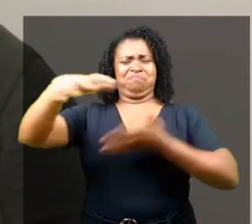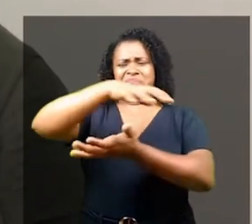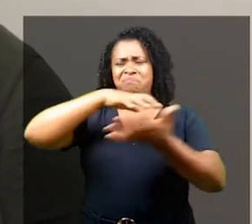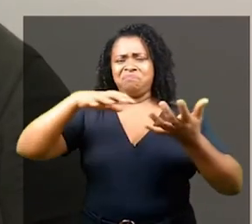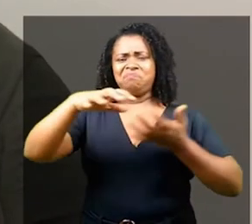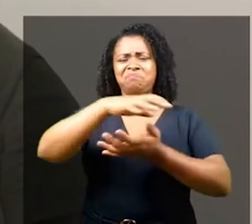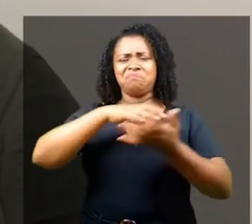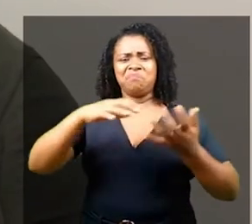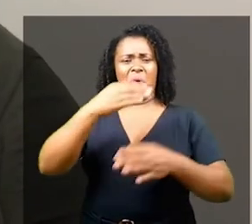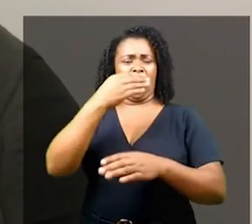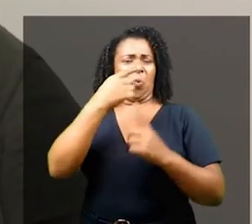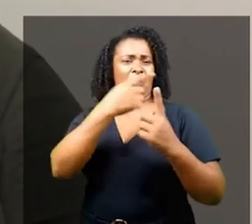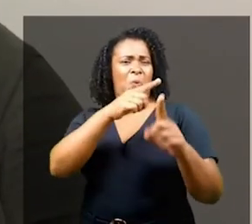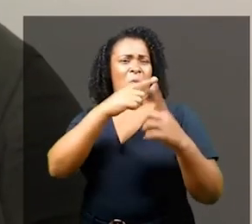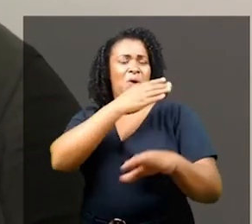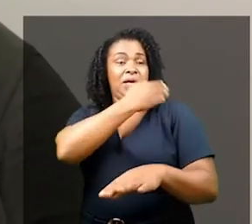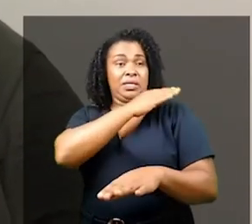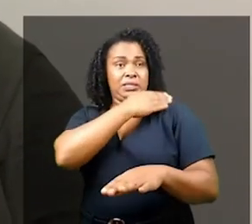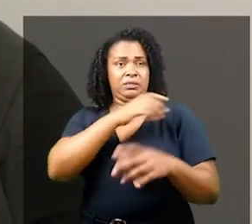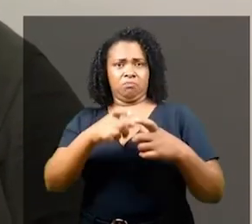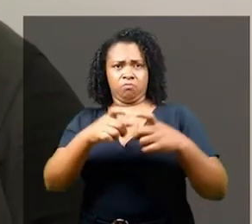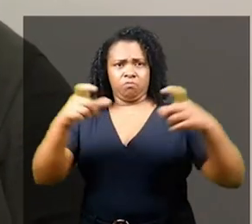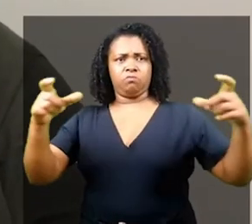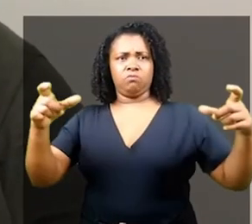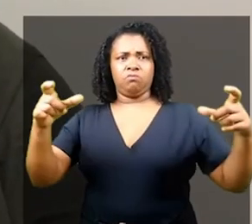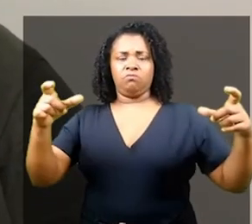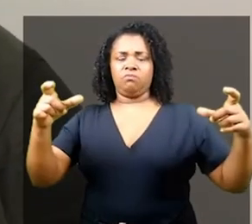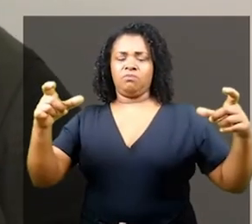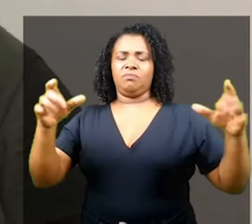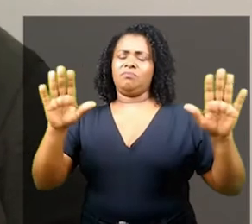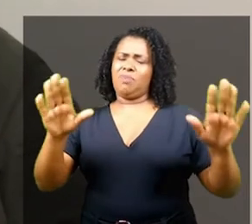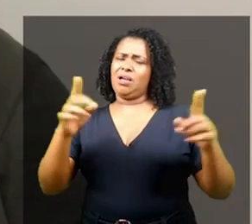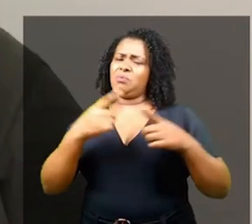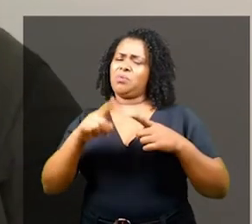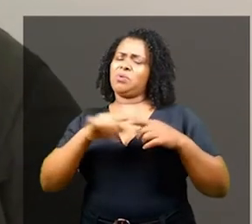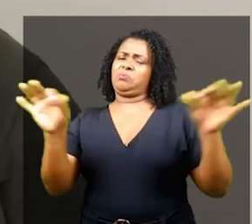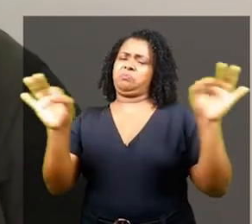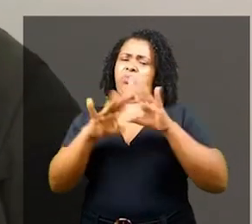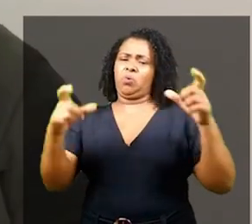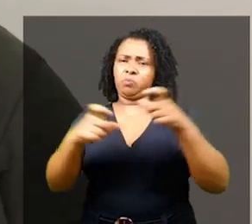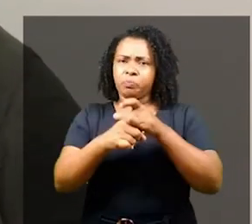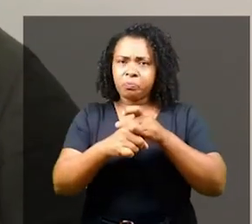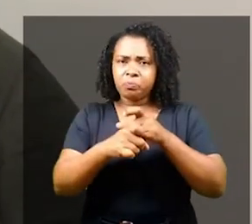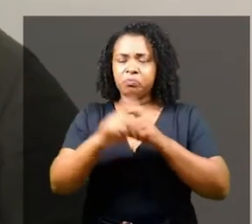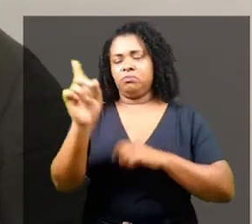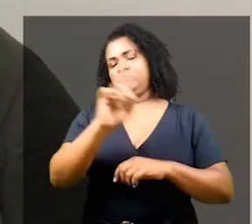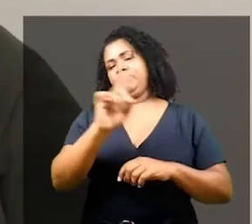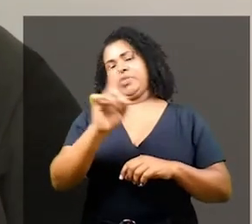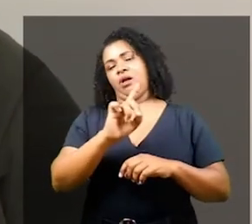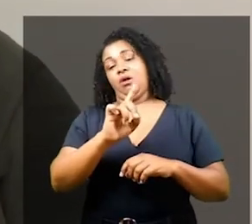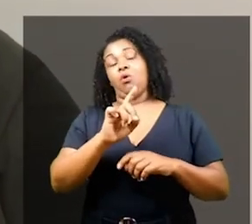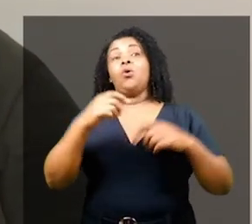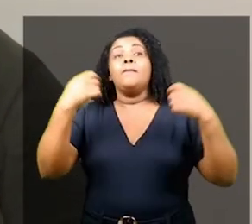aumentar? Não necessariamente. Para aumentar a consciência nós precisamos que pessoas brancas falem sobre